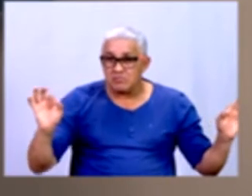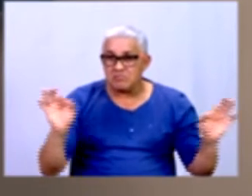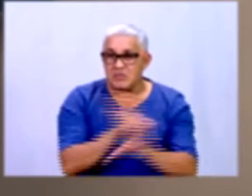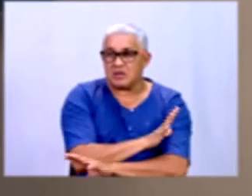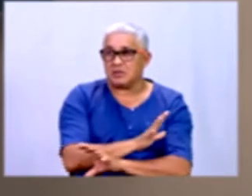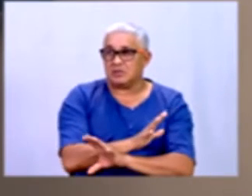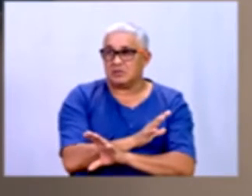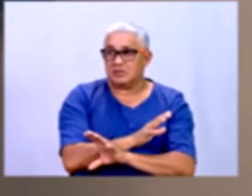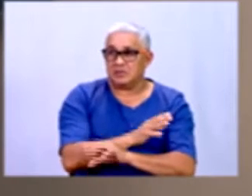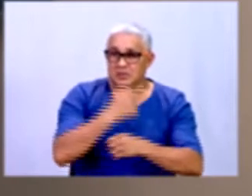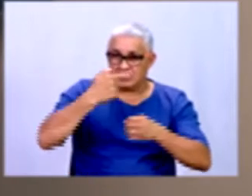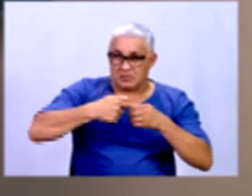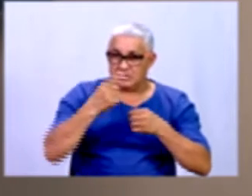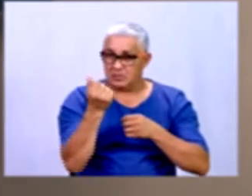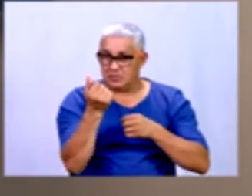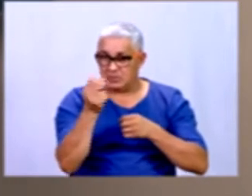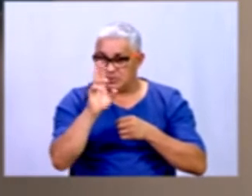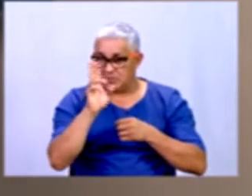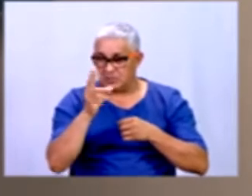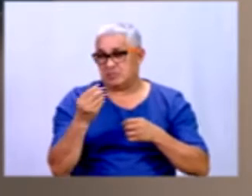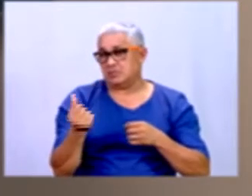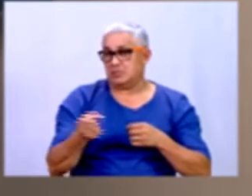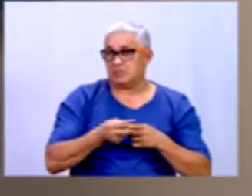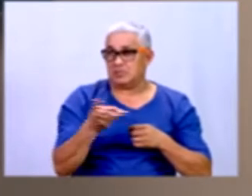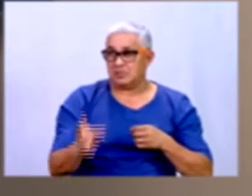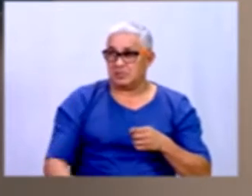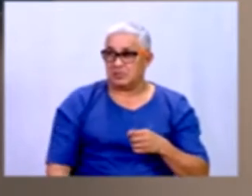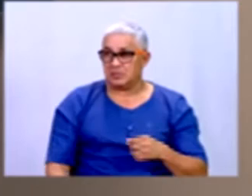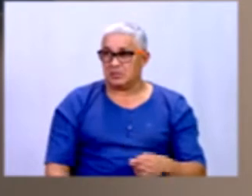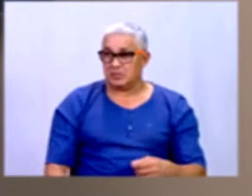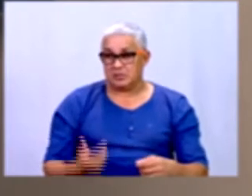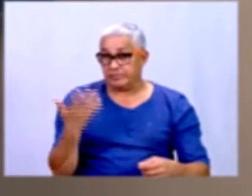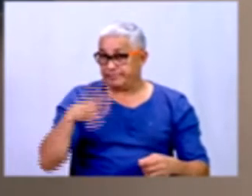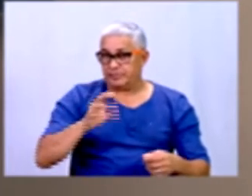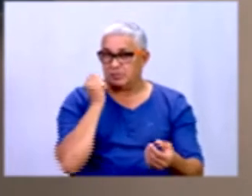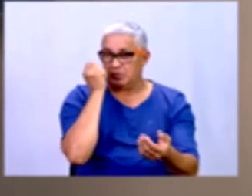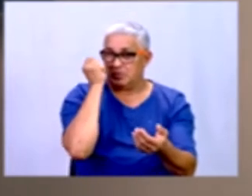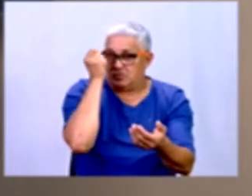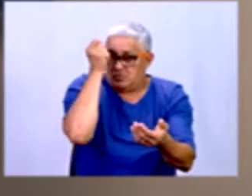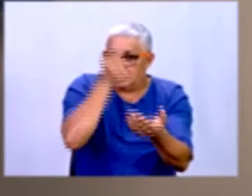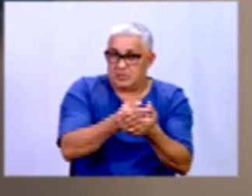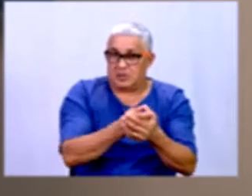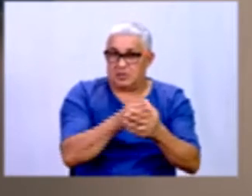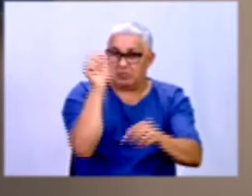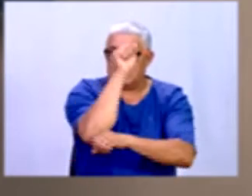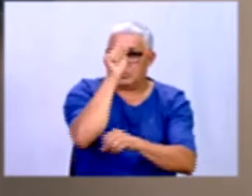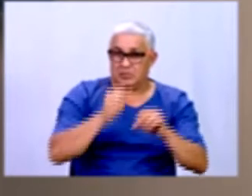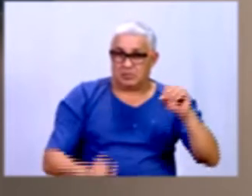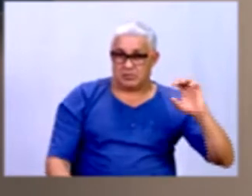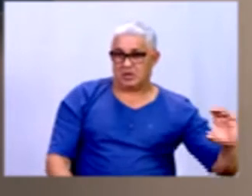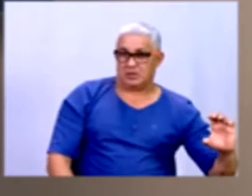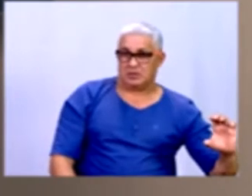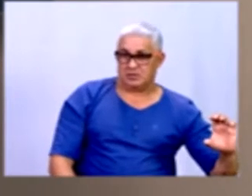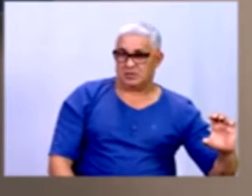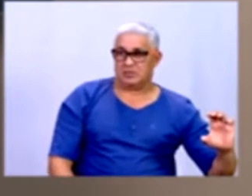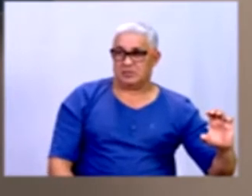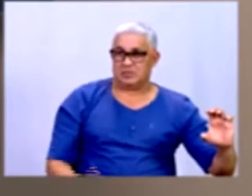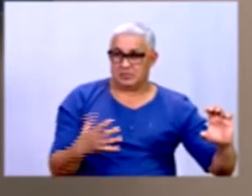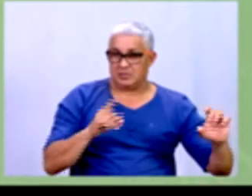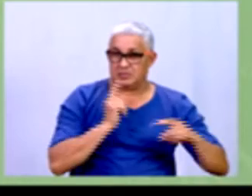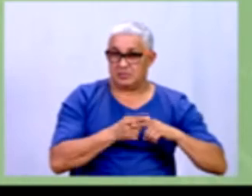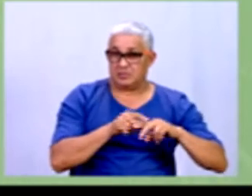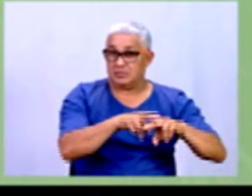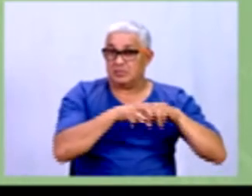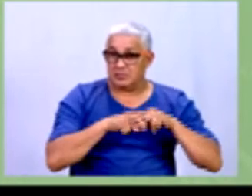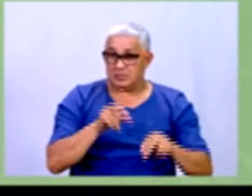com o preço da gasolina, né, professor? A gente tem certeza que a gente não vai querer comprar o carro C, né? Porque faz 5 quilômetros com litro. Mas assim, olha